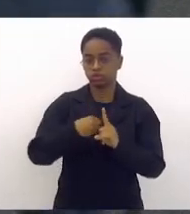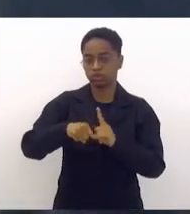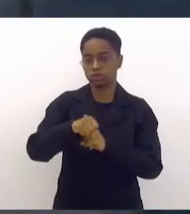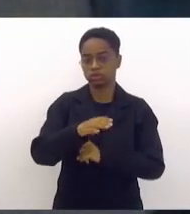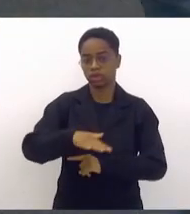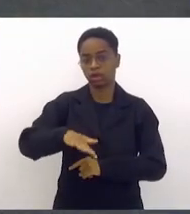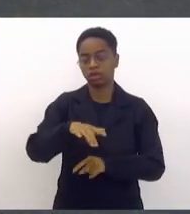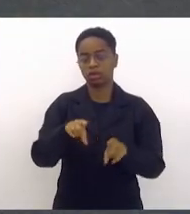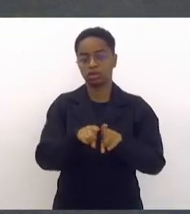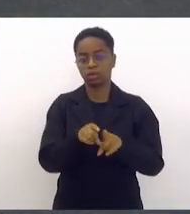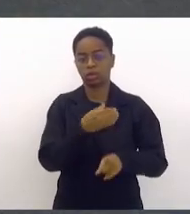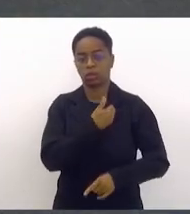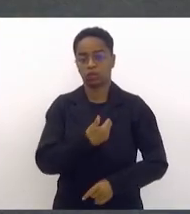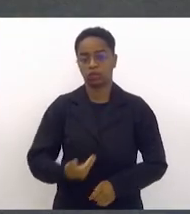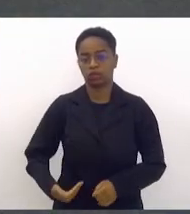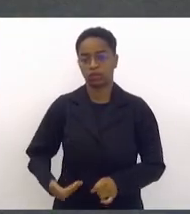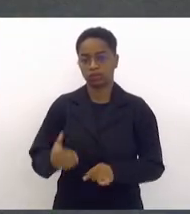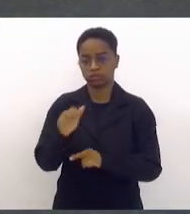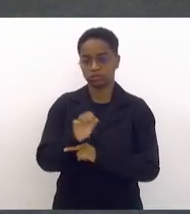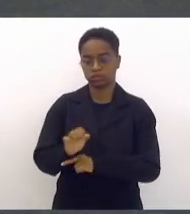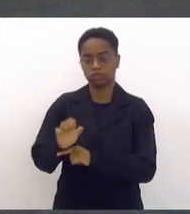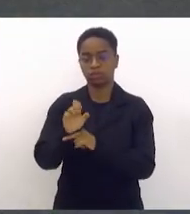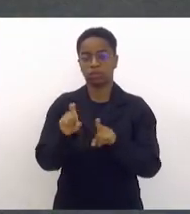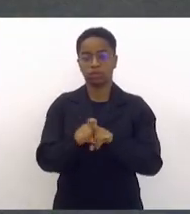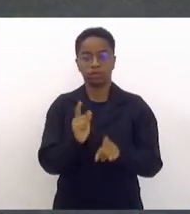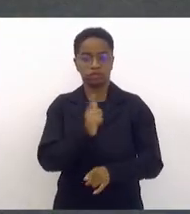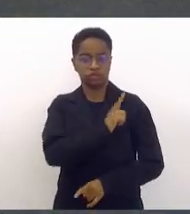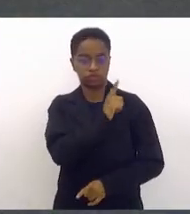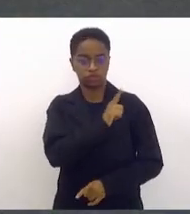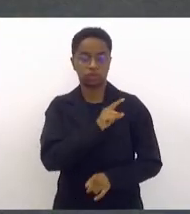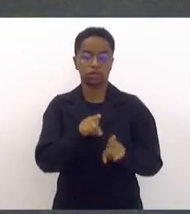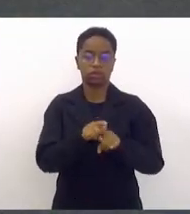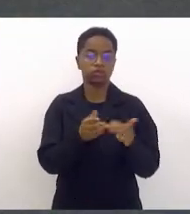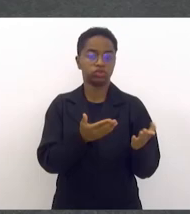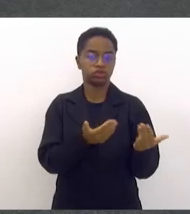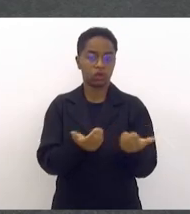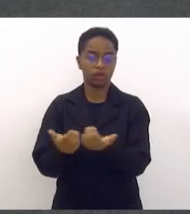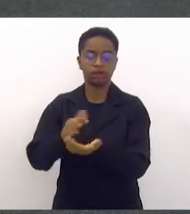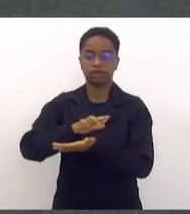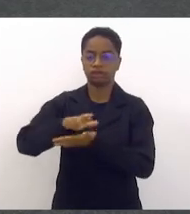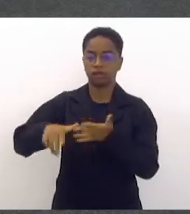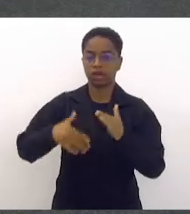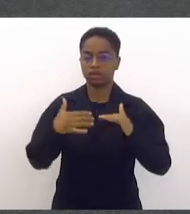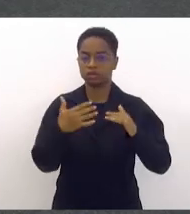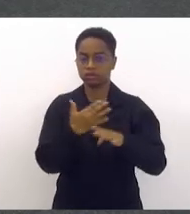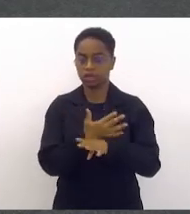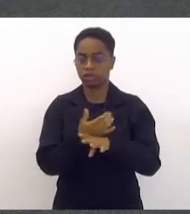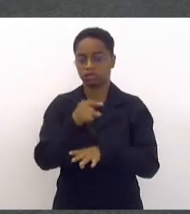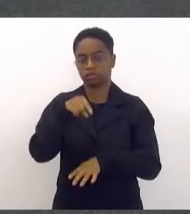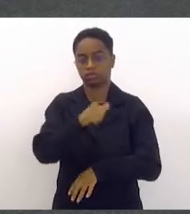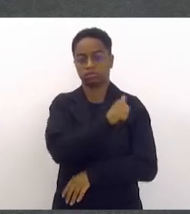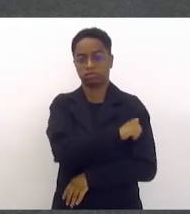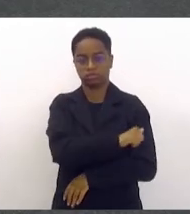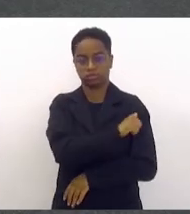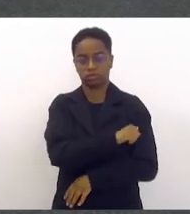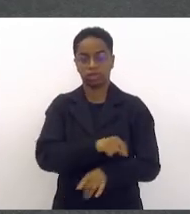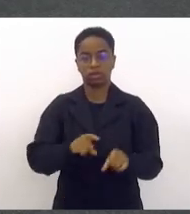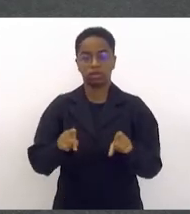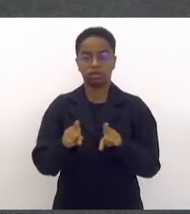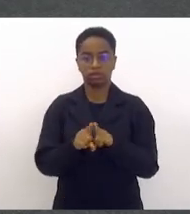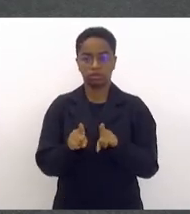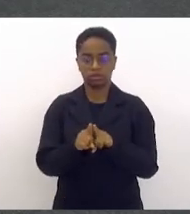do governo do Estado, gestores de juventude de diversos municípios do nosso Estado. E